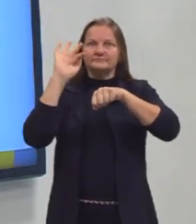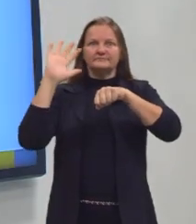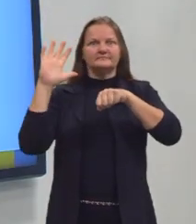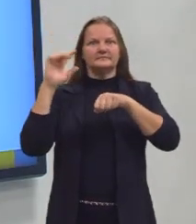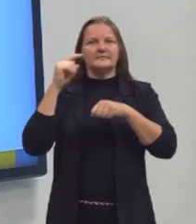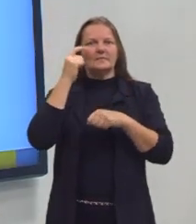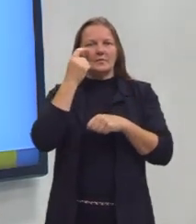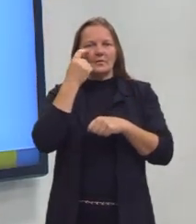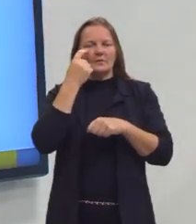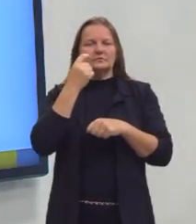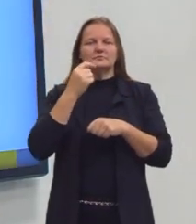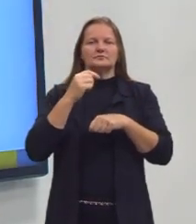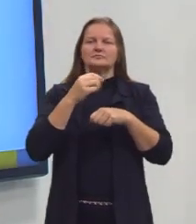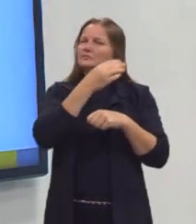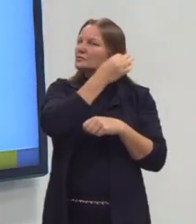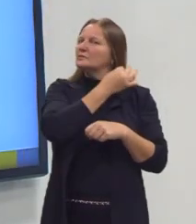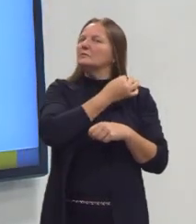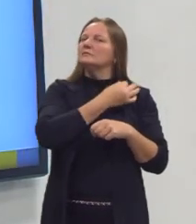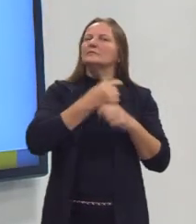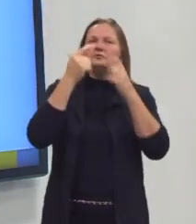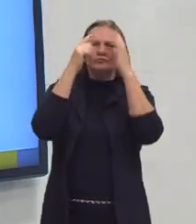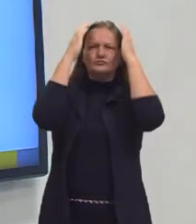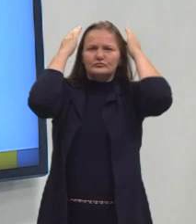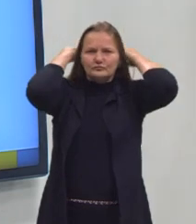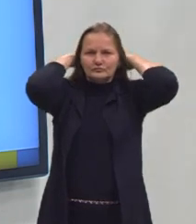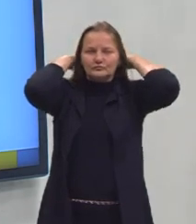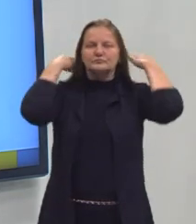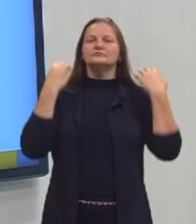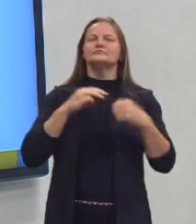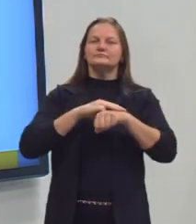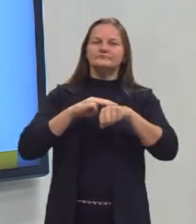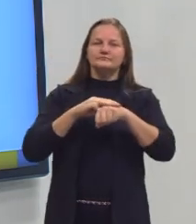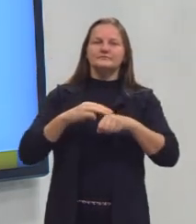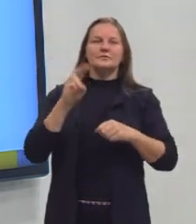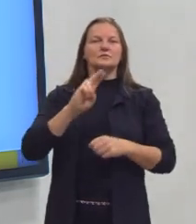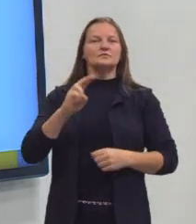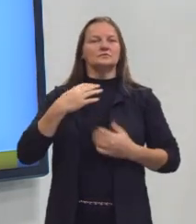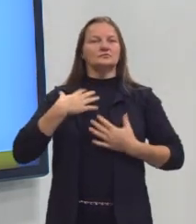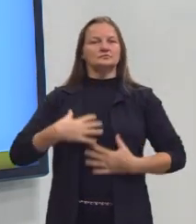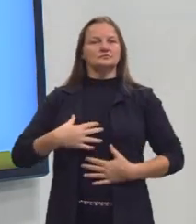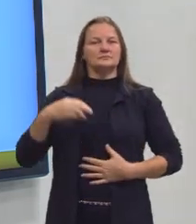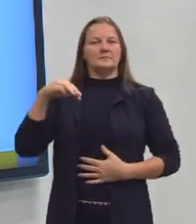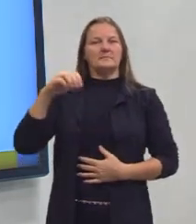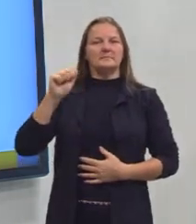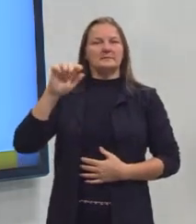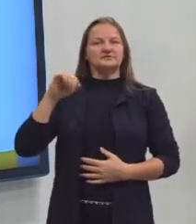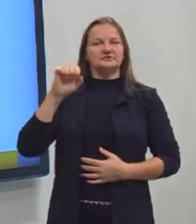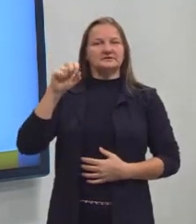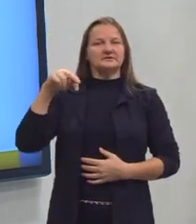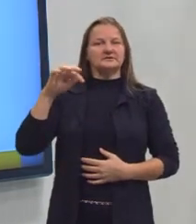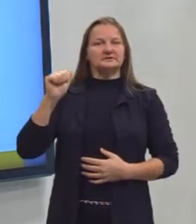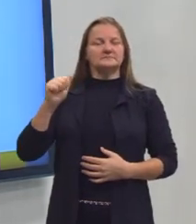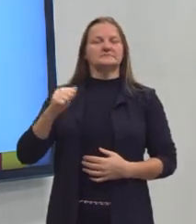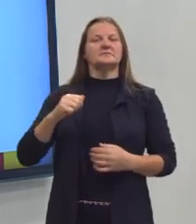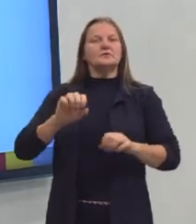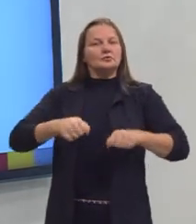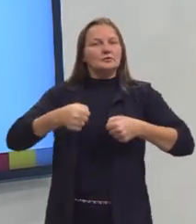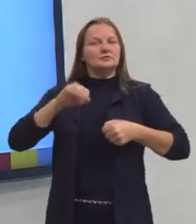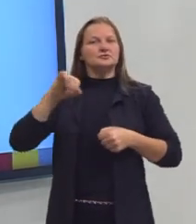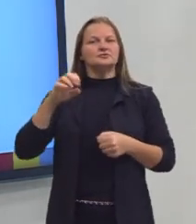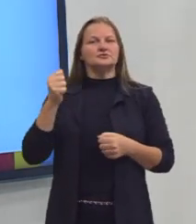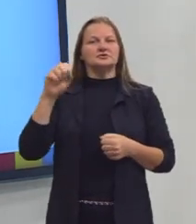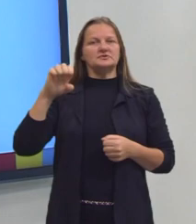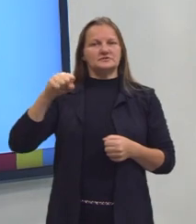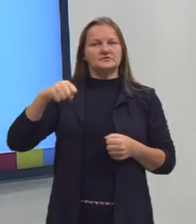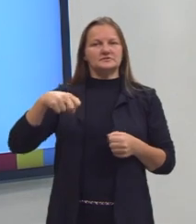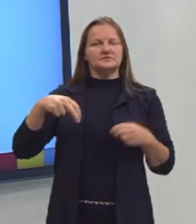olhos e cabelos castanhos, hoje meu cabelo está amarrado, eu visto uma camiseta magenta, uma calça jeans, sobre a camiseta